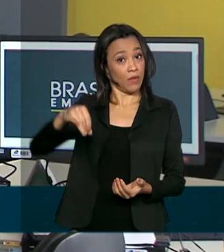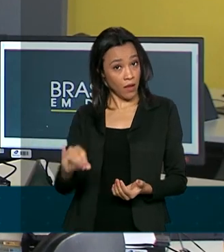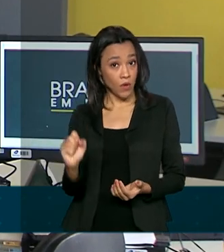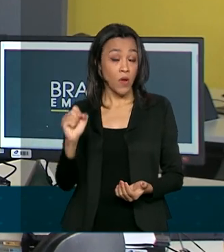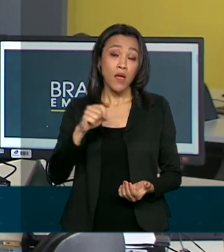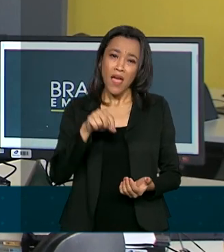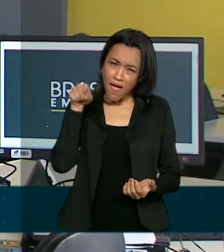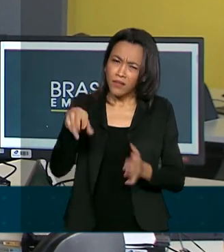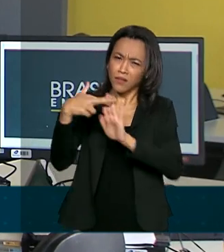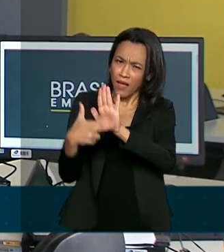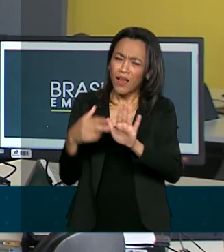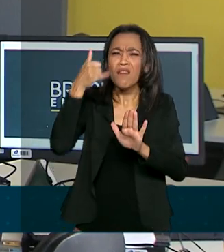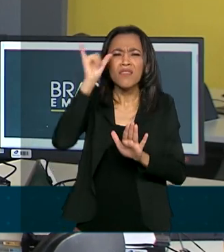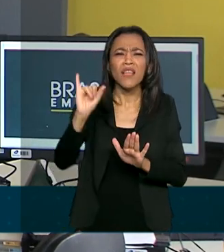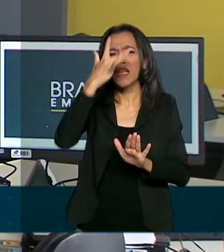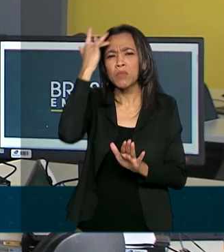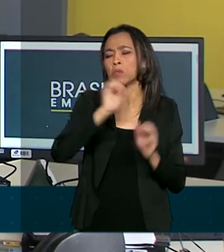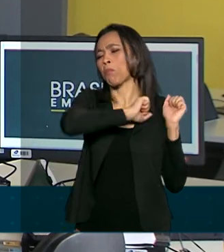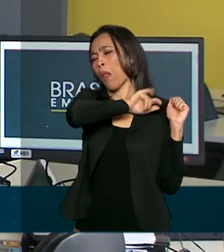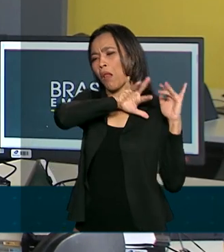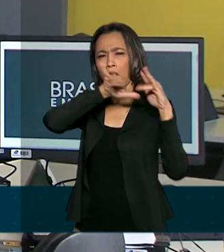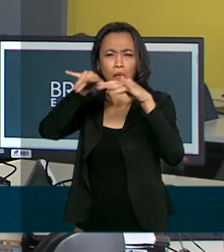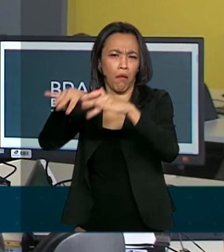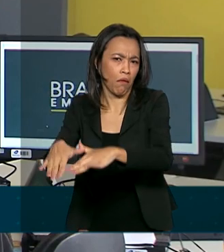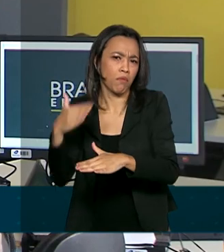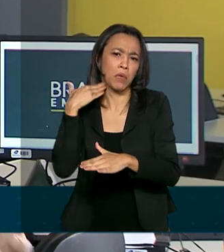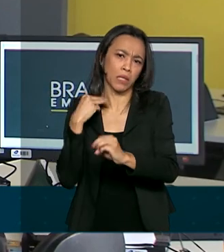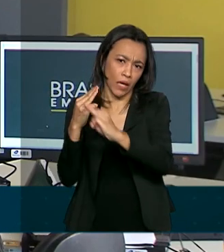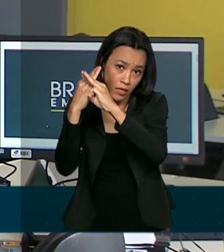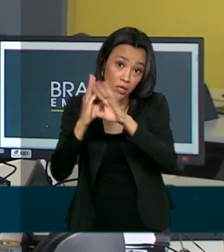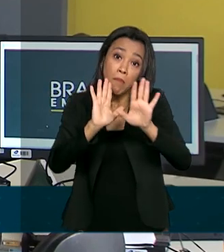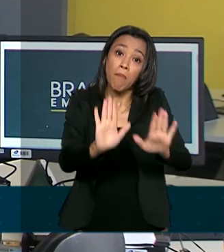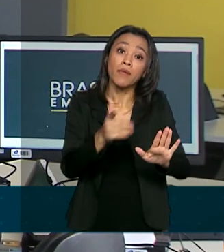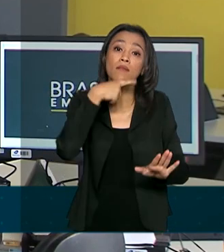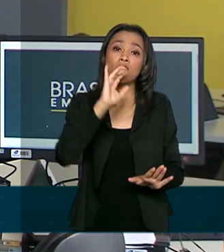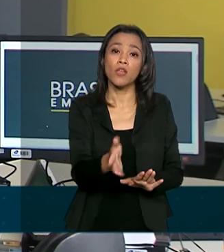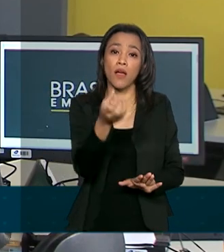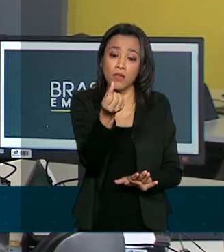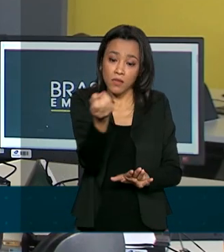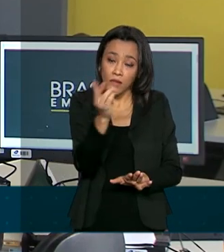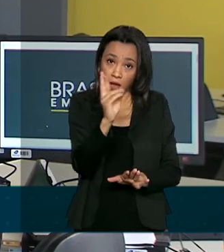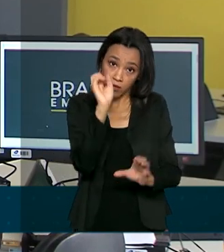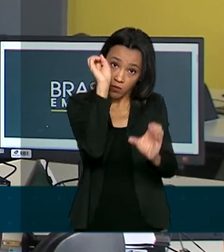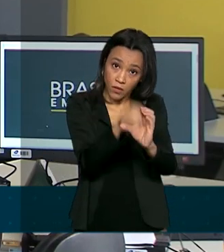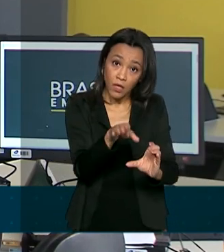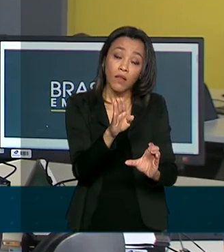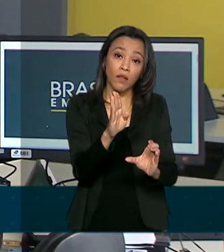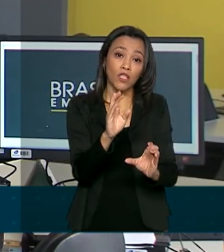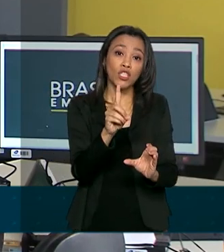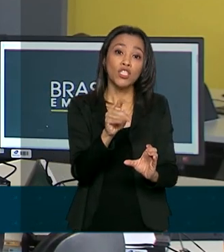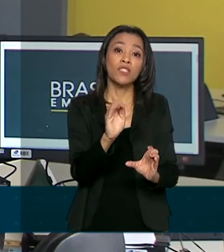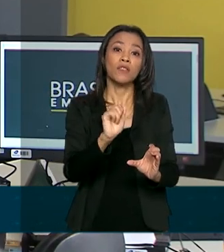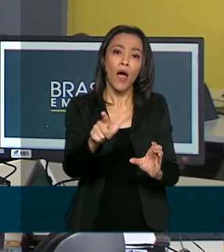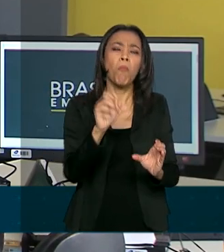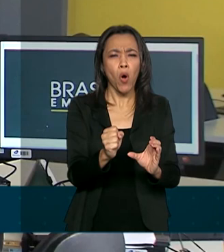evitar que milhares de pessoas se aglomerem nas agências da Caixa. Mas quem recebeu os R$ 600 na poupança digital pode pagar contas ou fazer